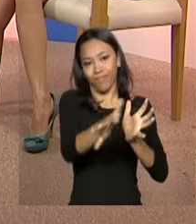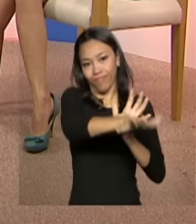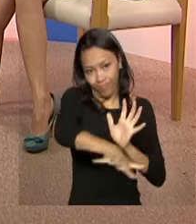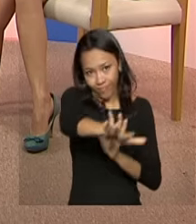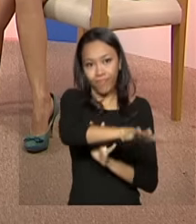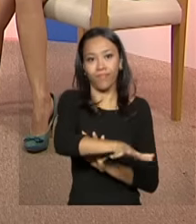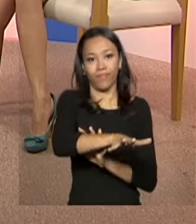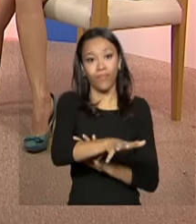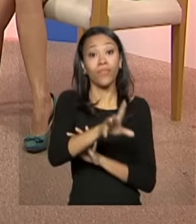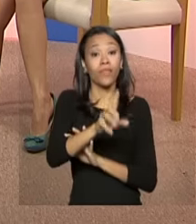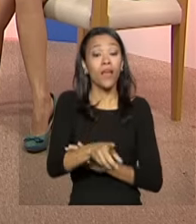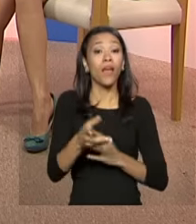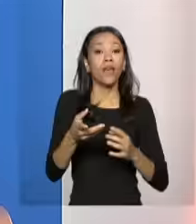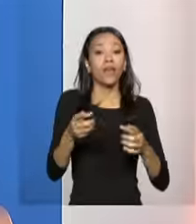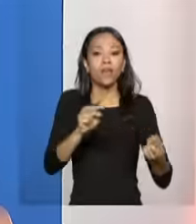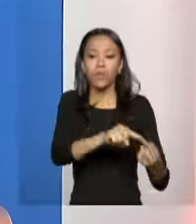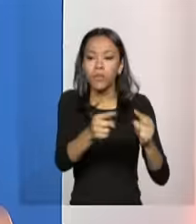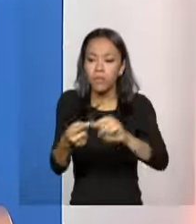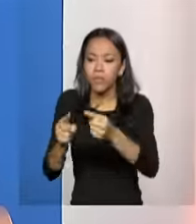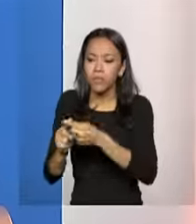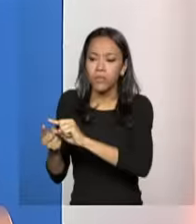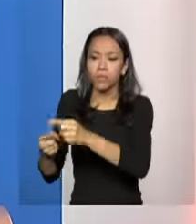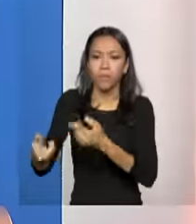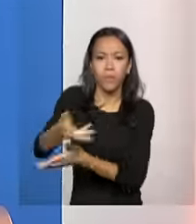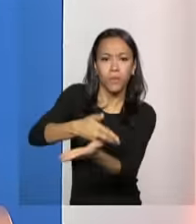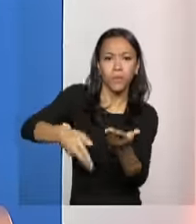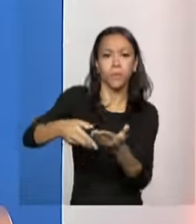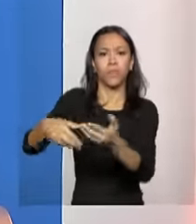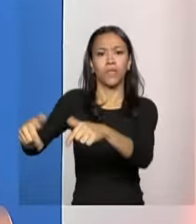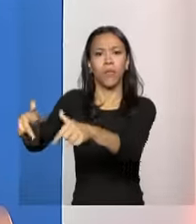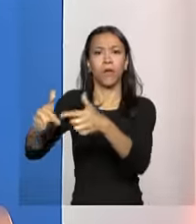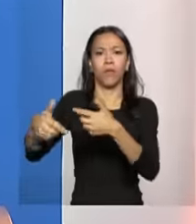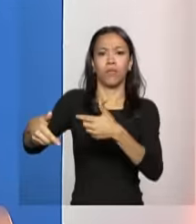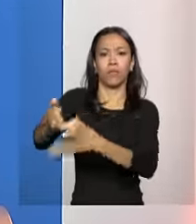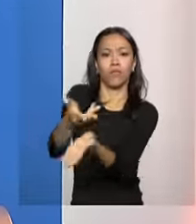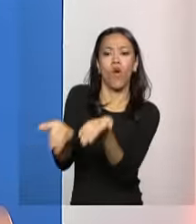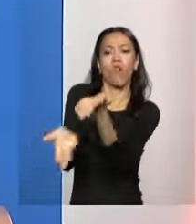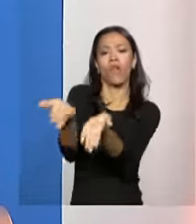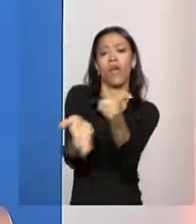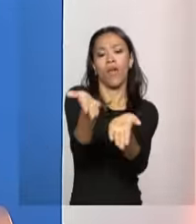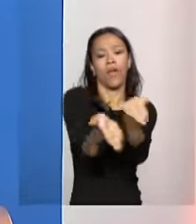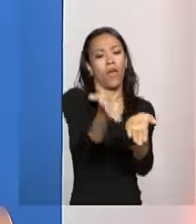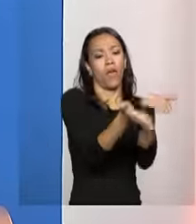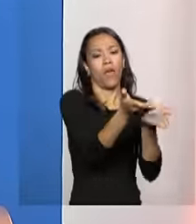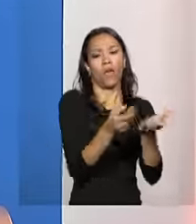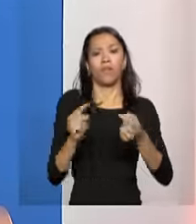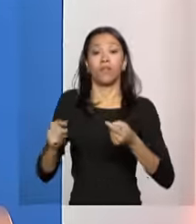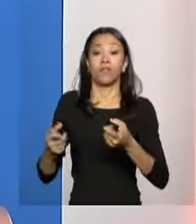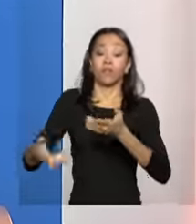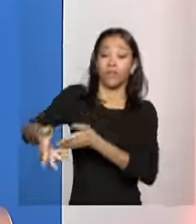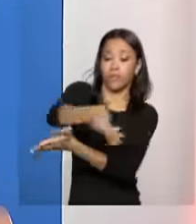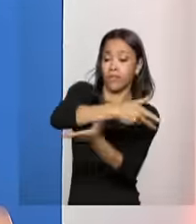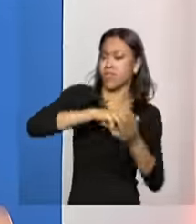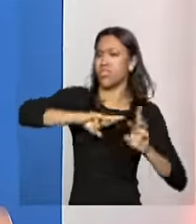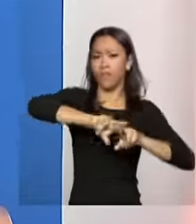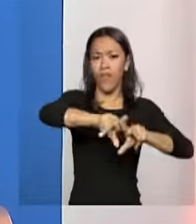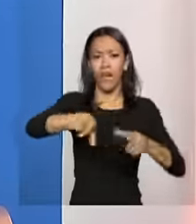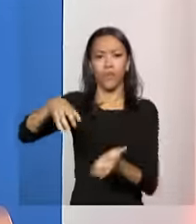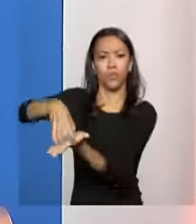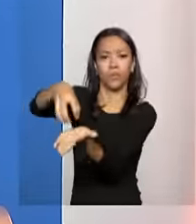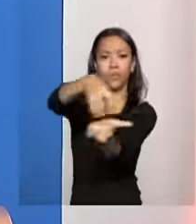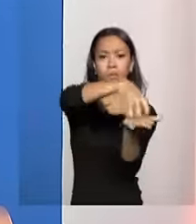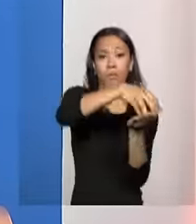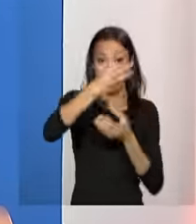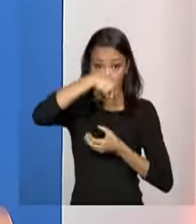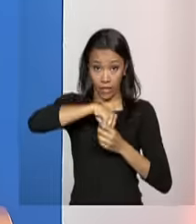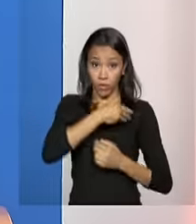Criar toda uma rede de ofertas, de serviços, de articulações intersetoriais, para que